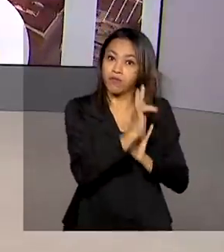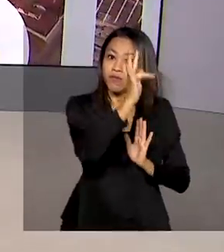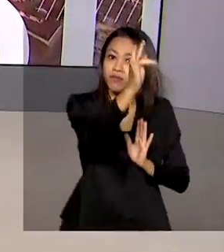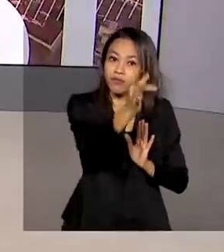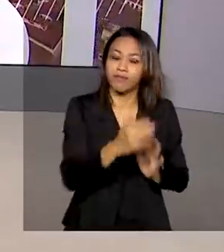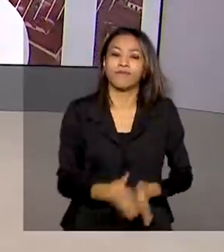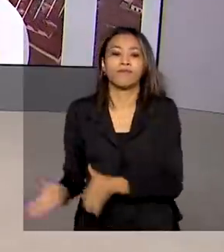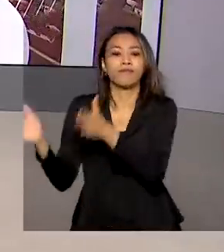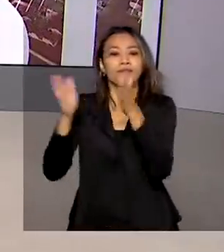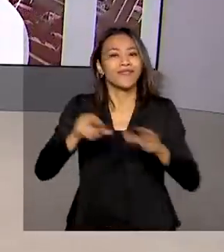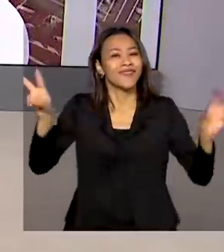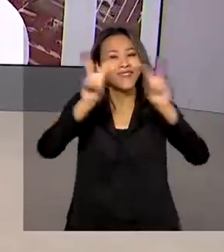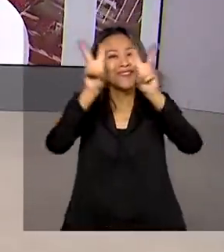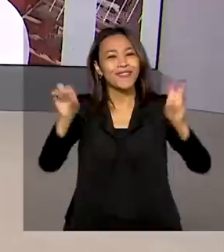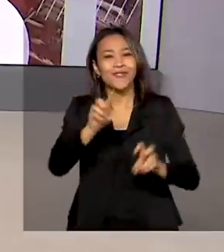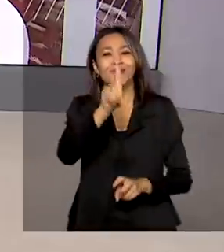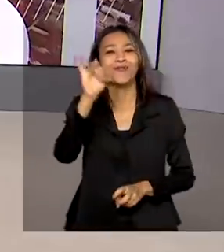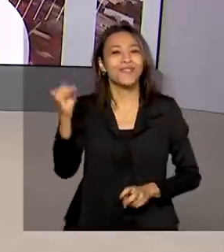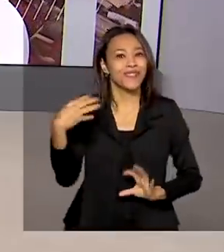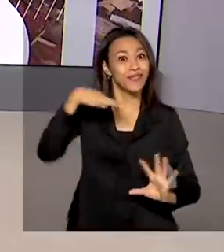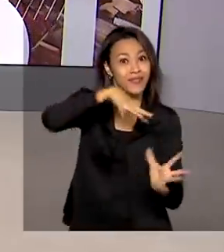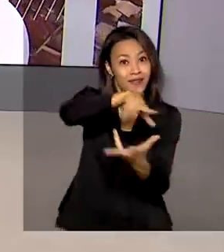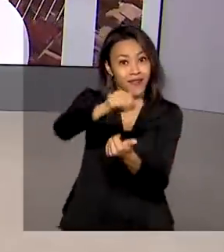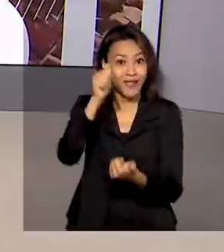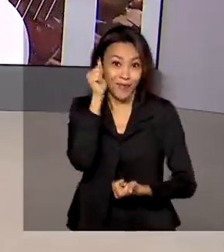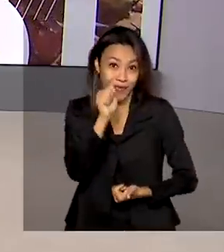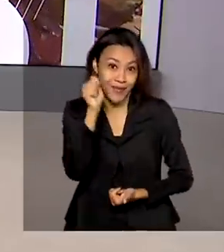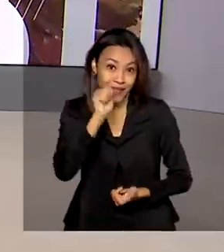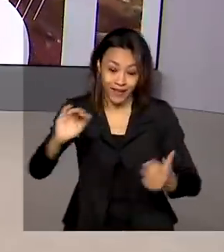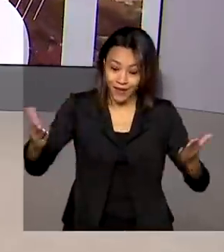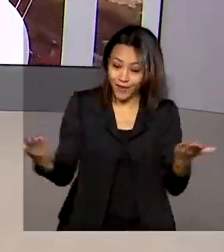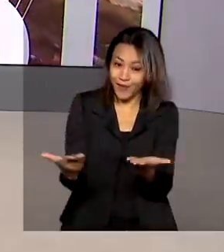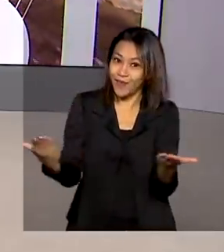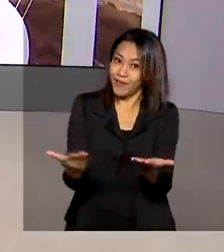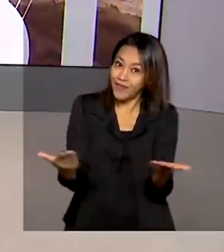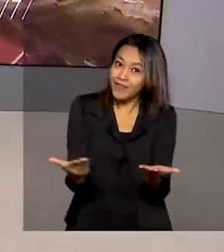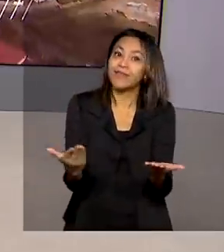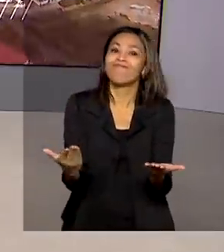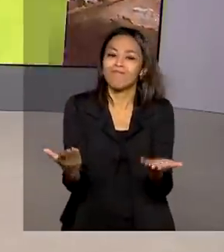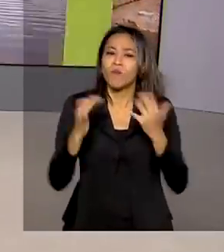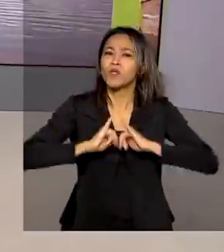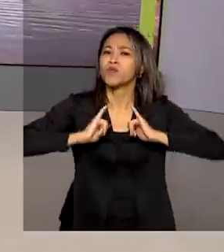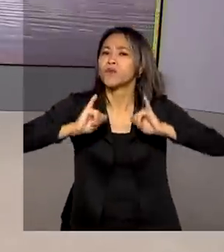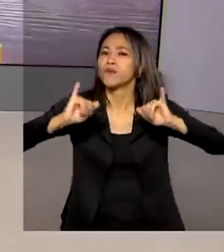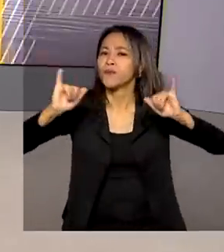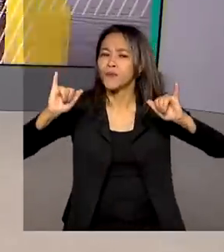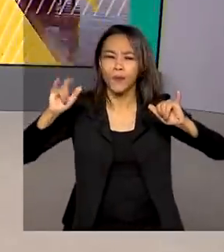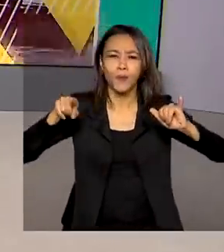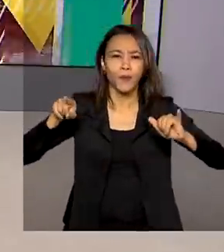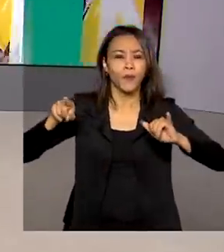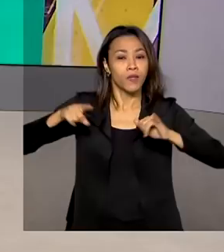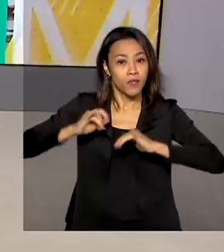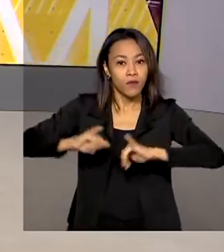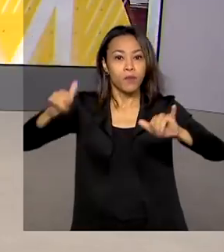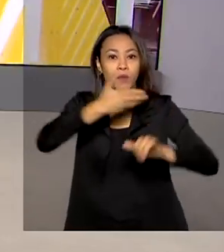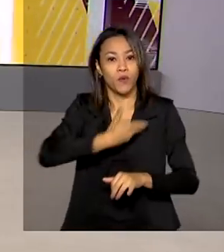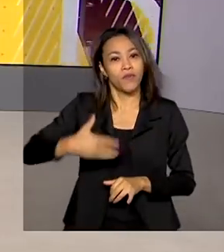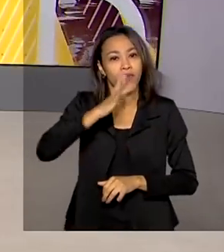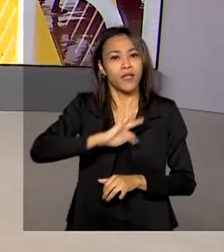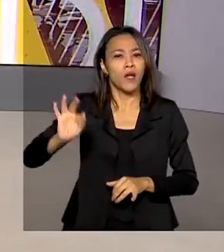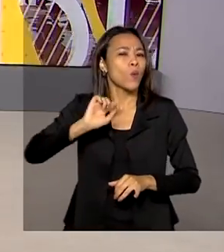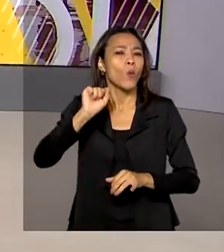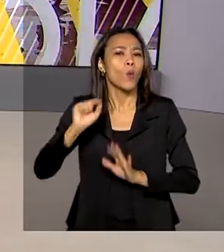Vamos falar do Dia Internacional da Mulher, que é comemorado hoje. Uma campanha lançada pelo governo federal quer